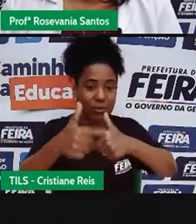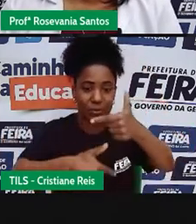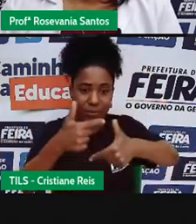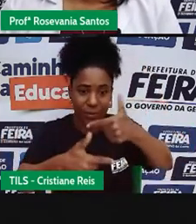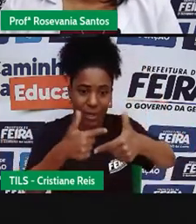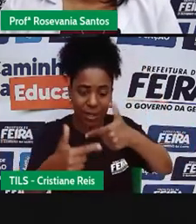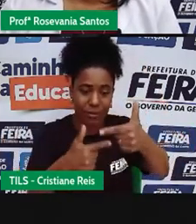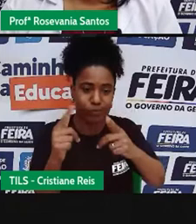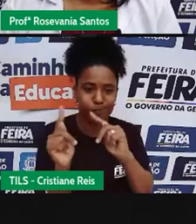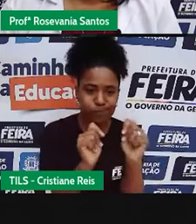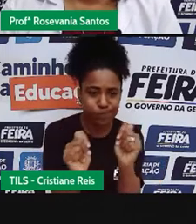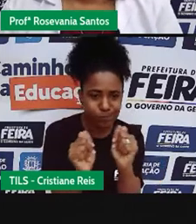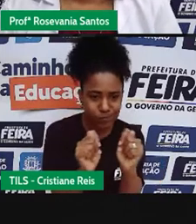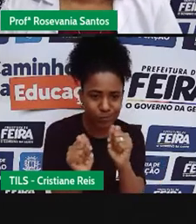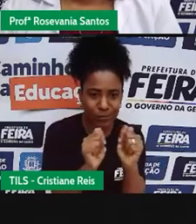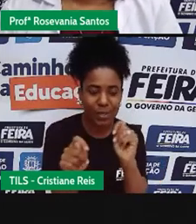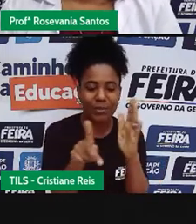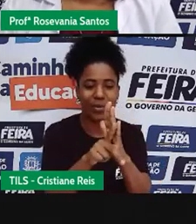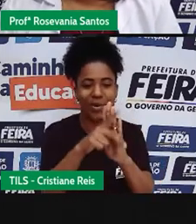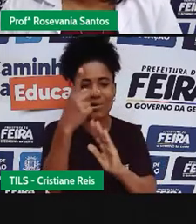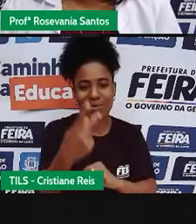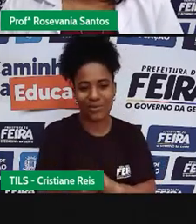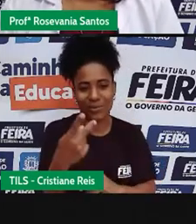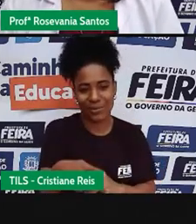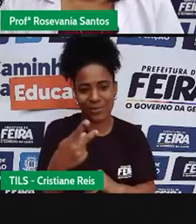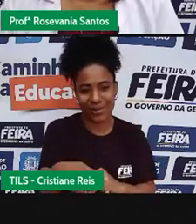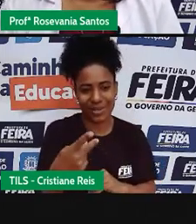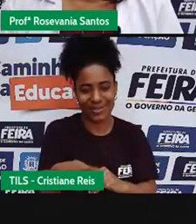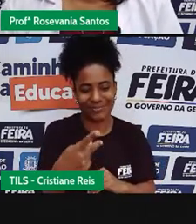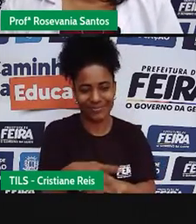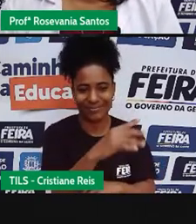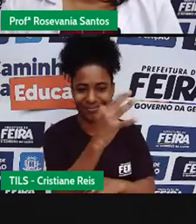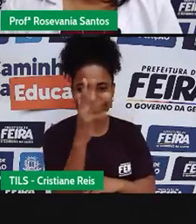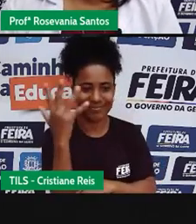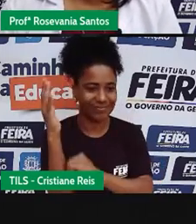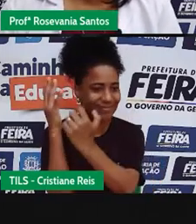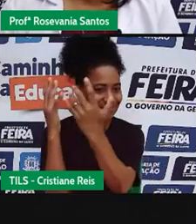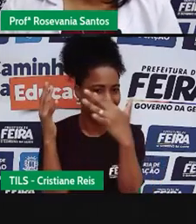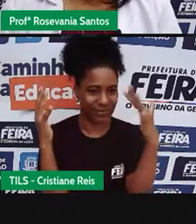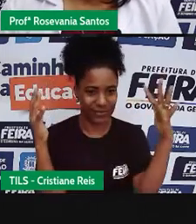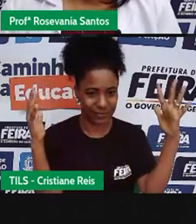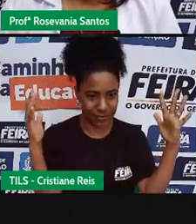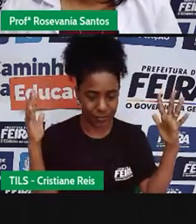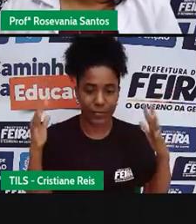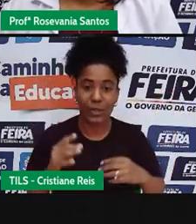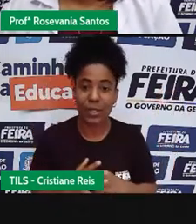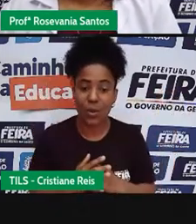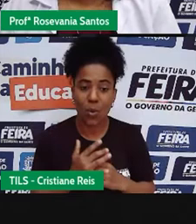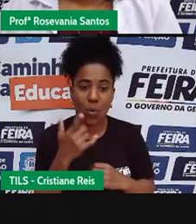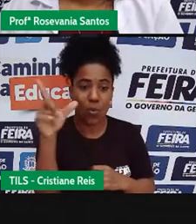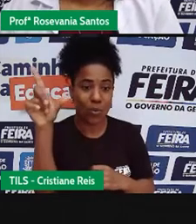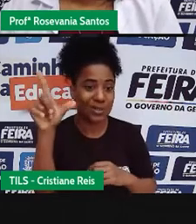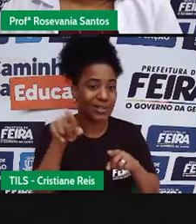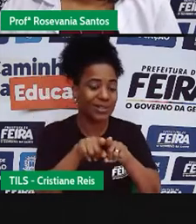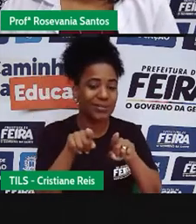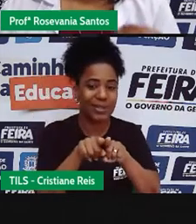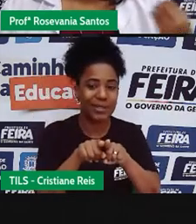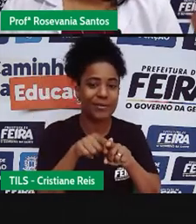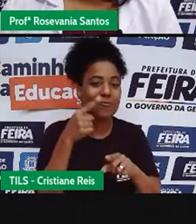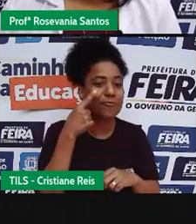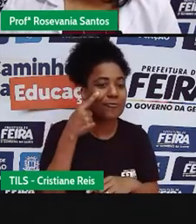né, as atividades econômicas que envolvem essa área da floresta. Outra característica dessa região aqui também é a densidade